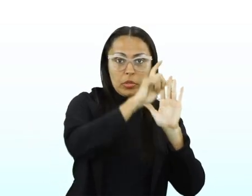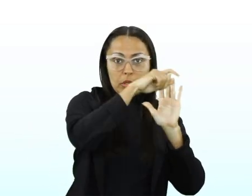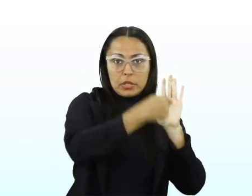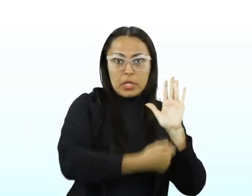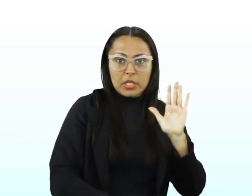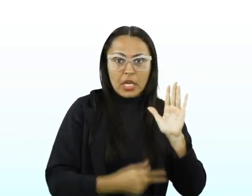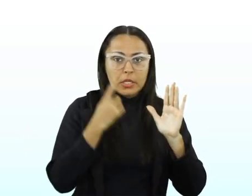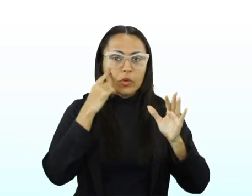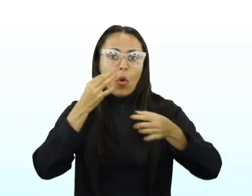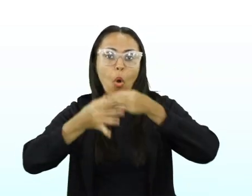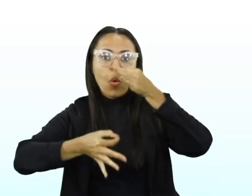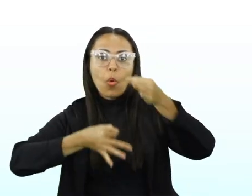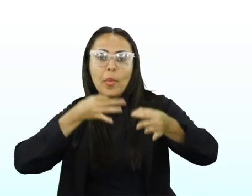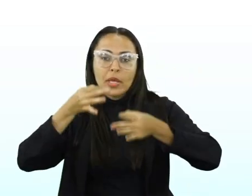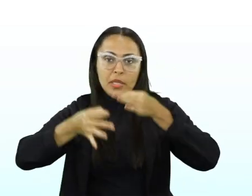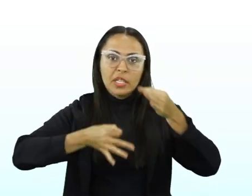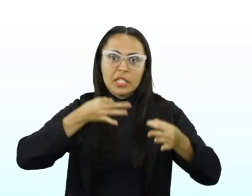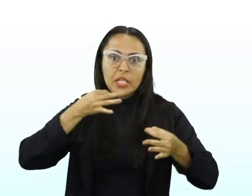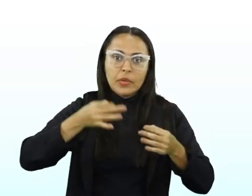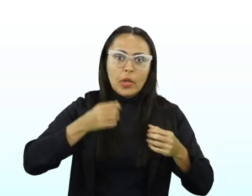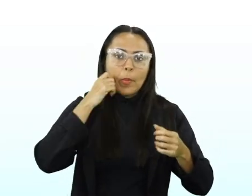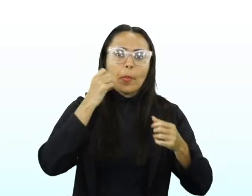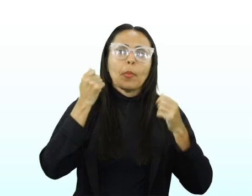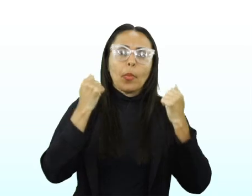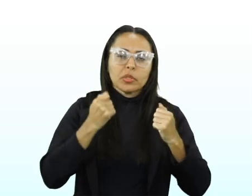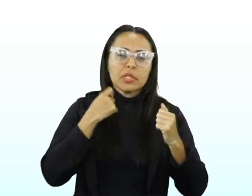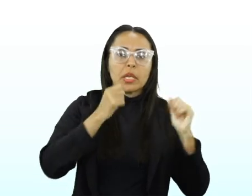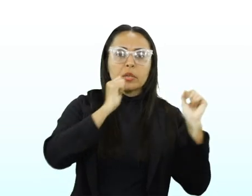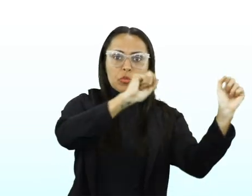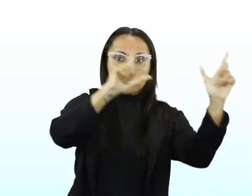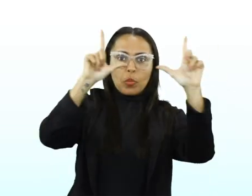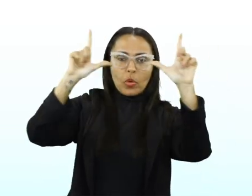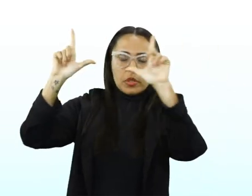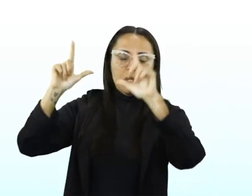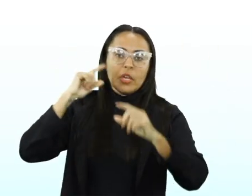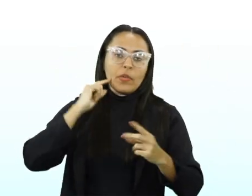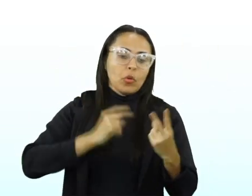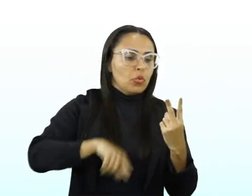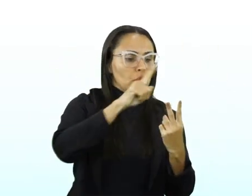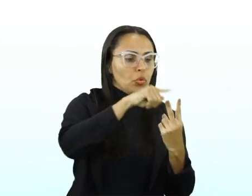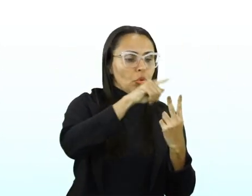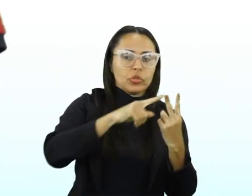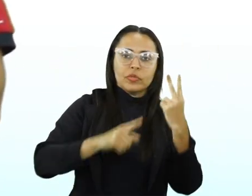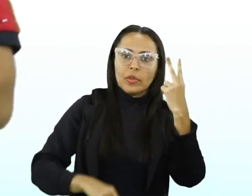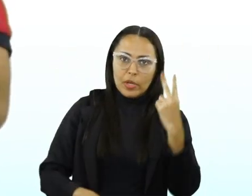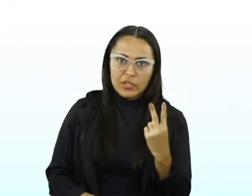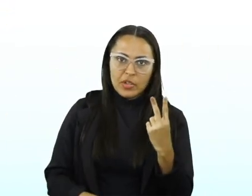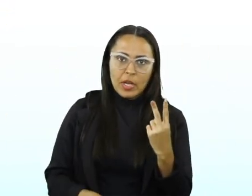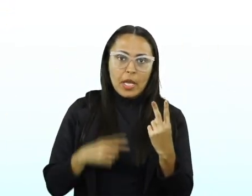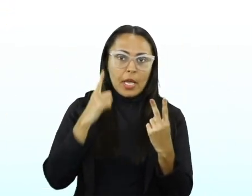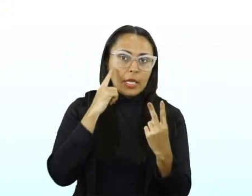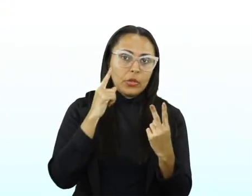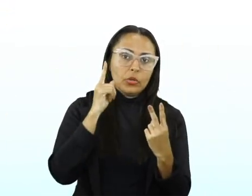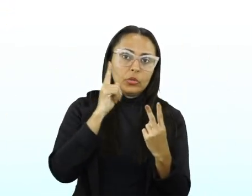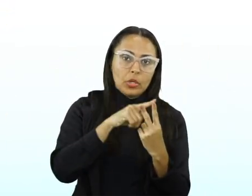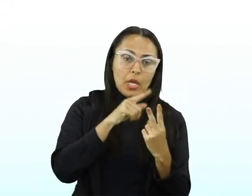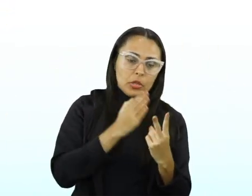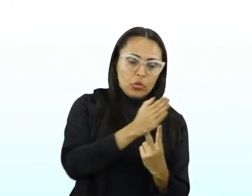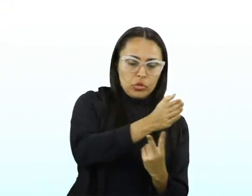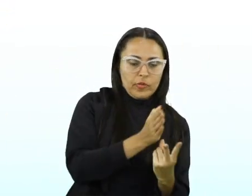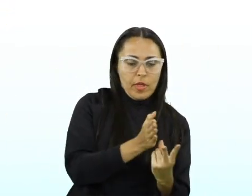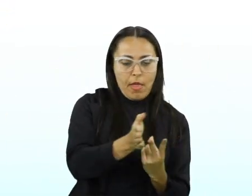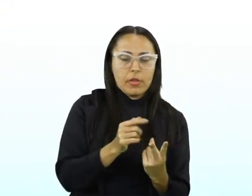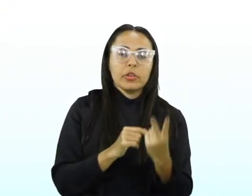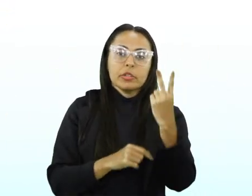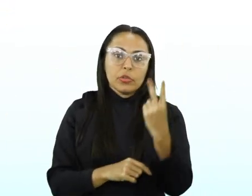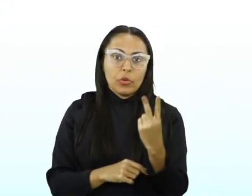o texto, ele também pode ser dissertativo expositivo. Então, ele apresenta dois viés. O texto dissertativo, ele pode apresentar